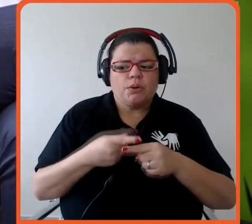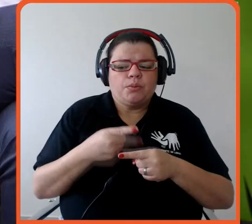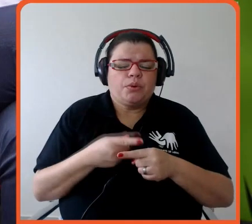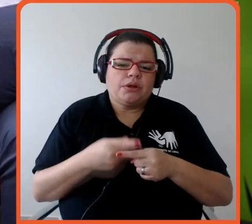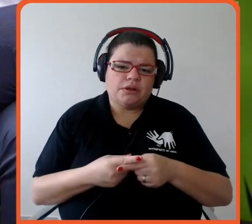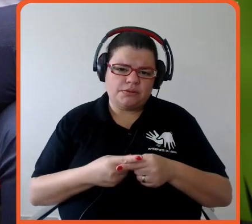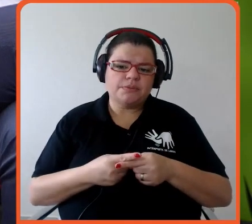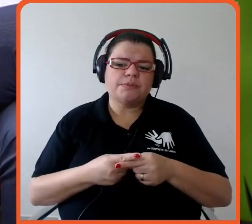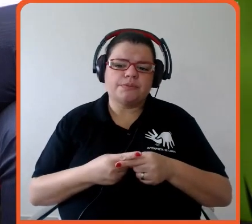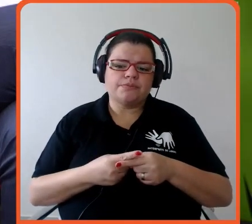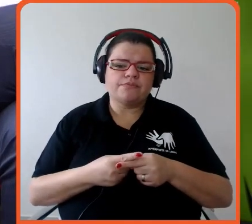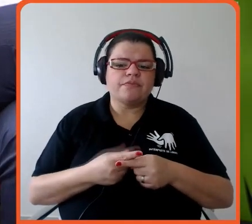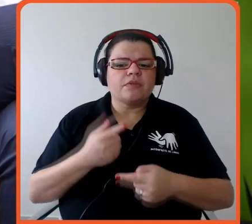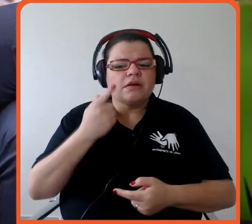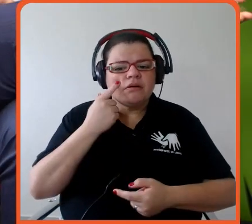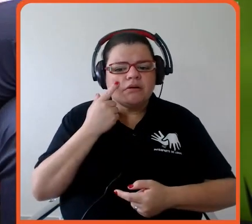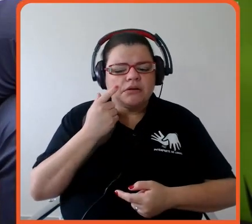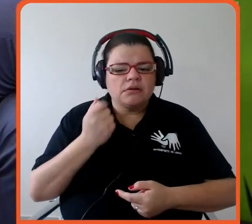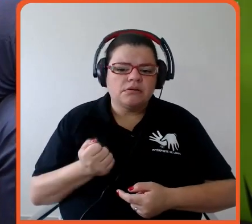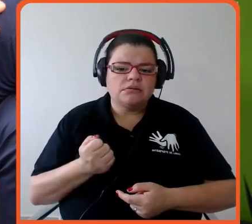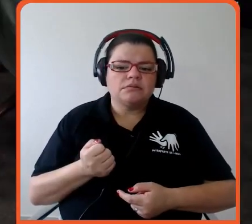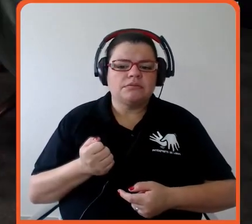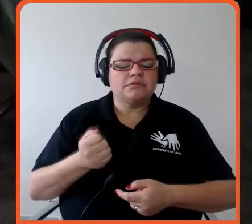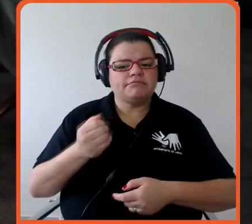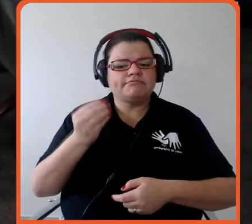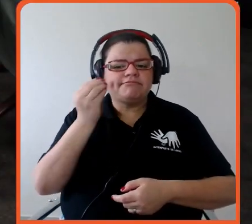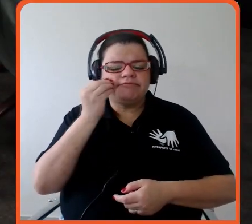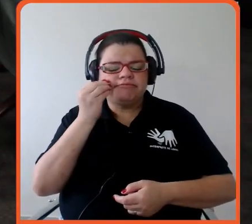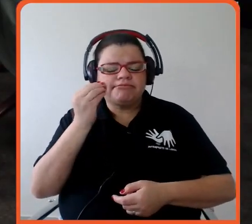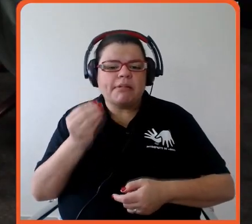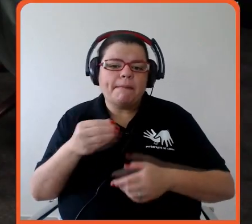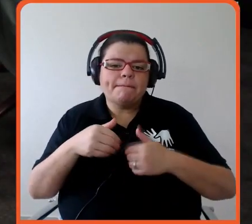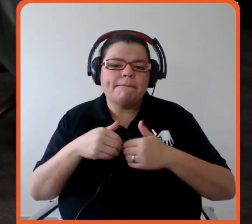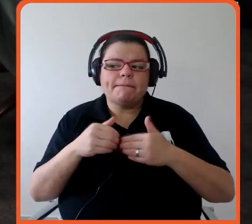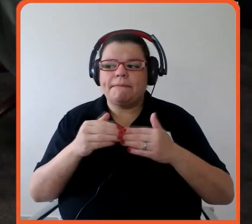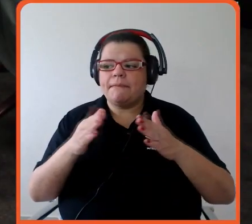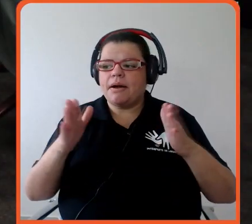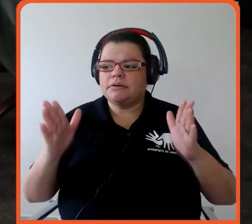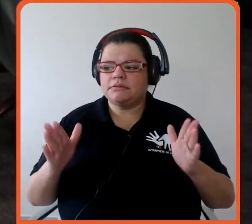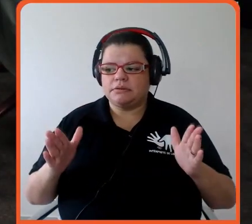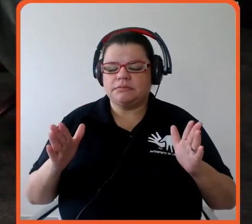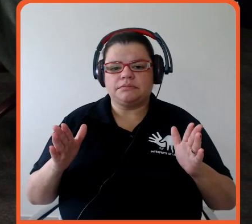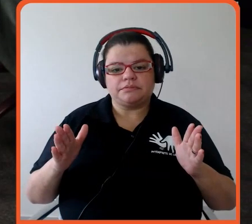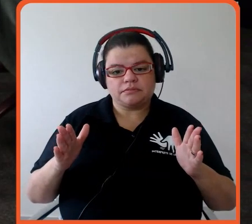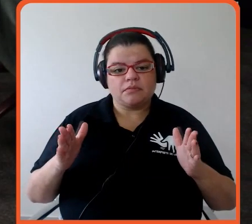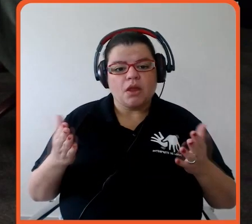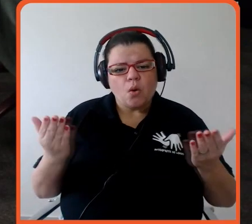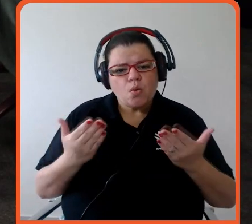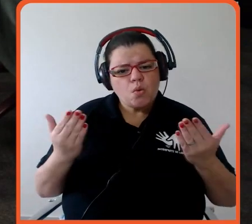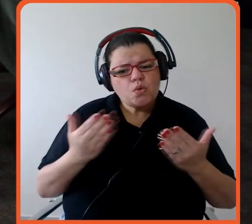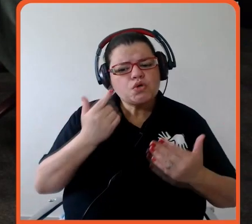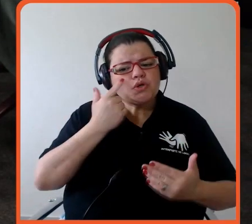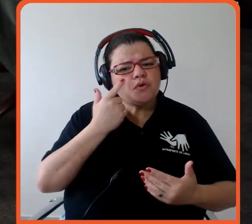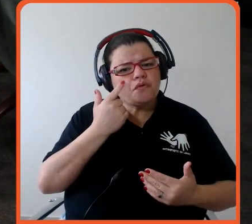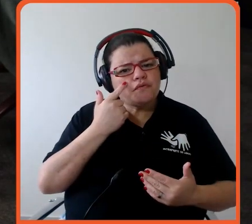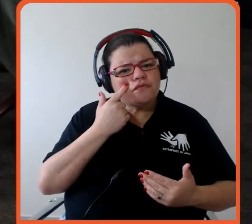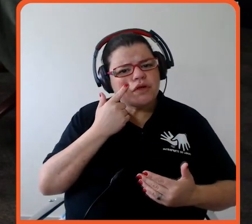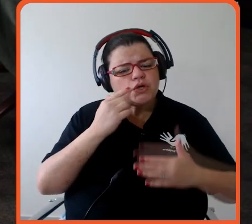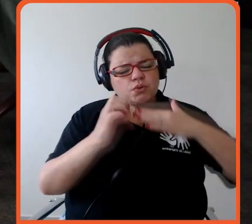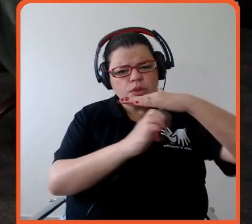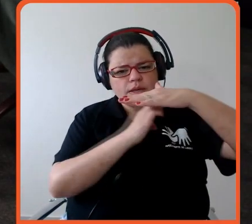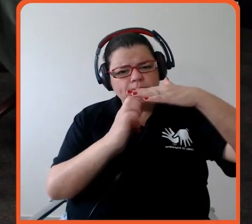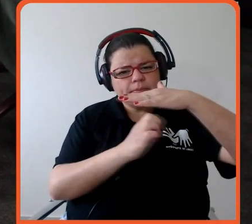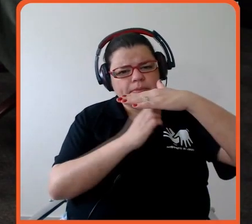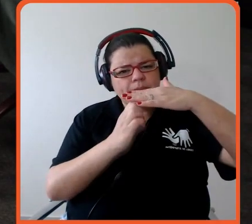no ecossistema de uma forma mais ampla do que outras. Então, quando eu vejo hoje empresas iniciando a